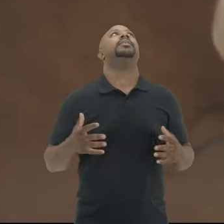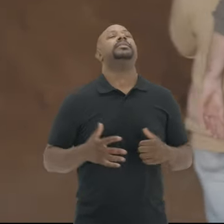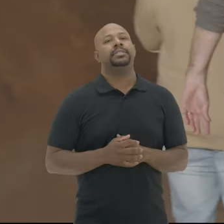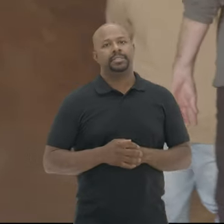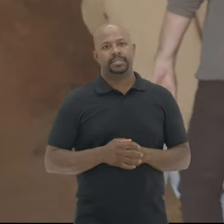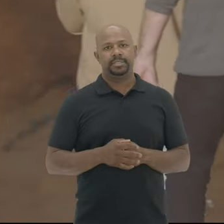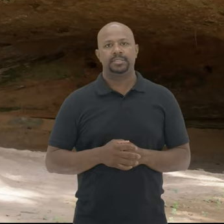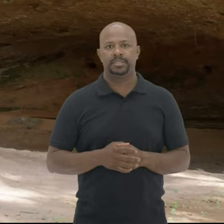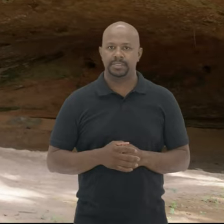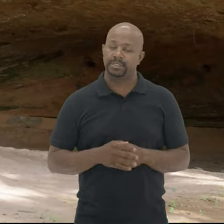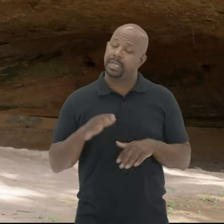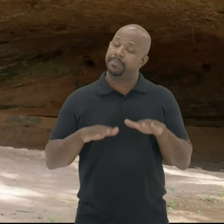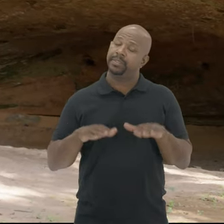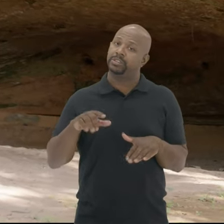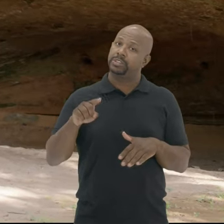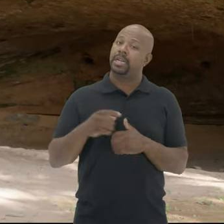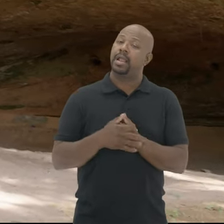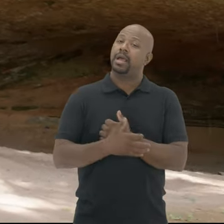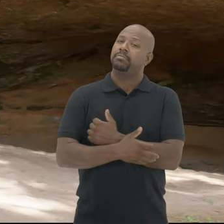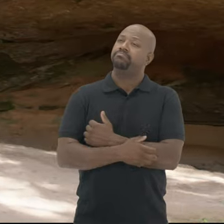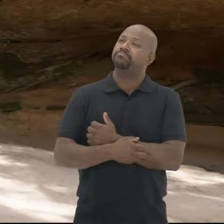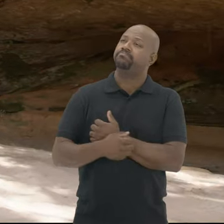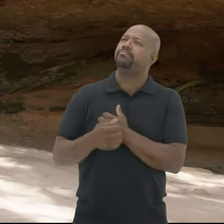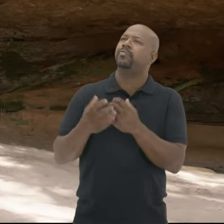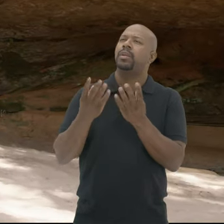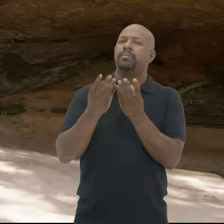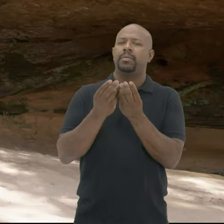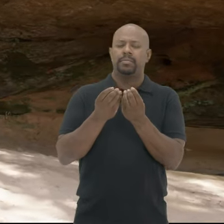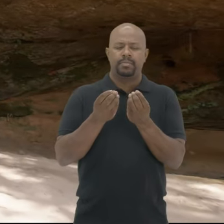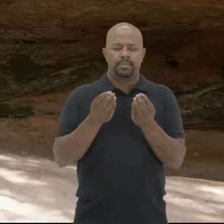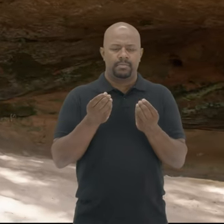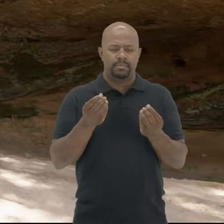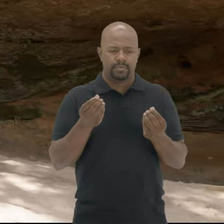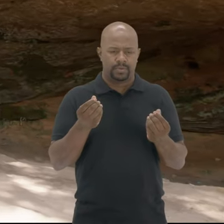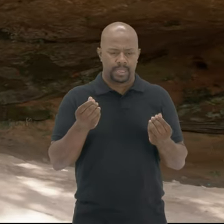Ai, ai, ai De repente ela Ela foi perdendo a